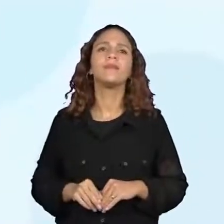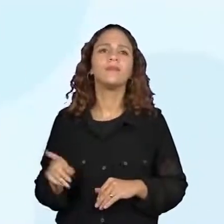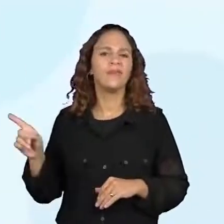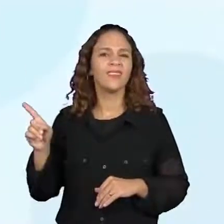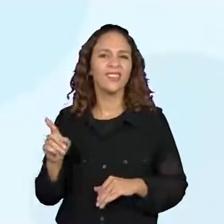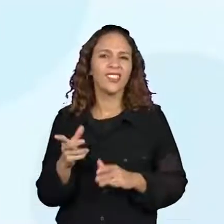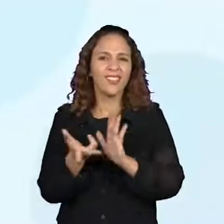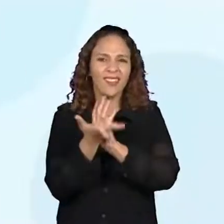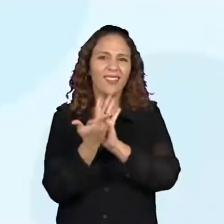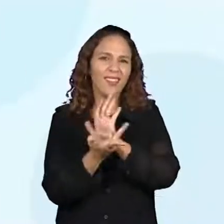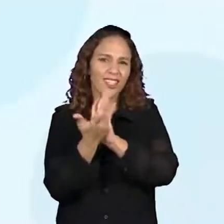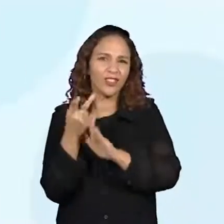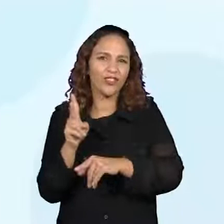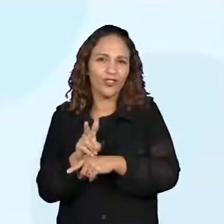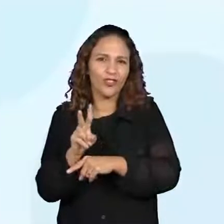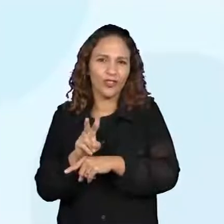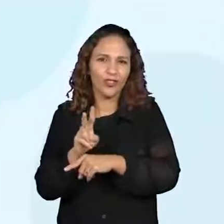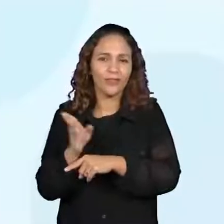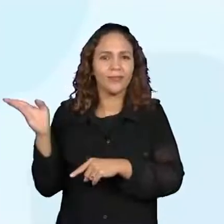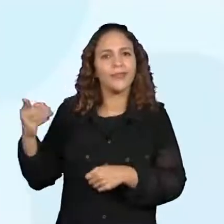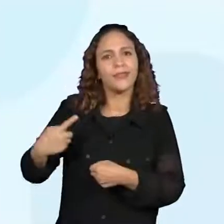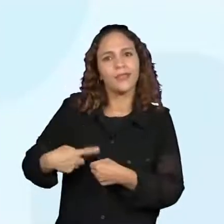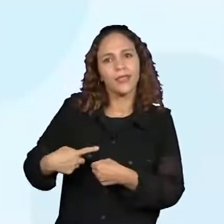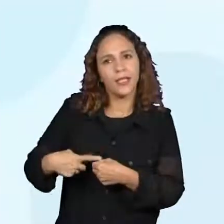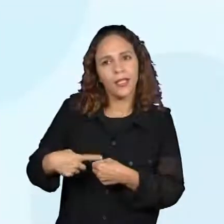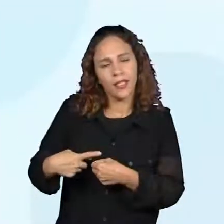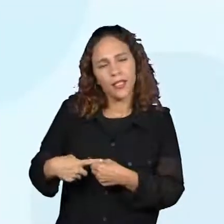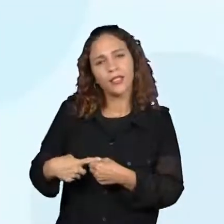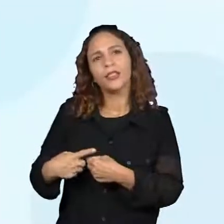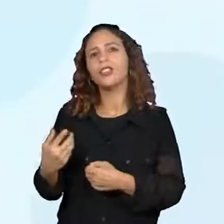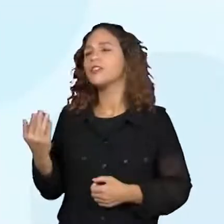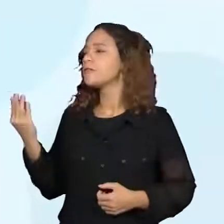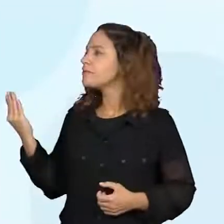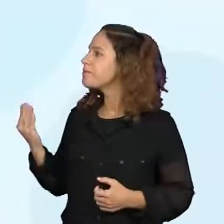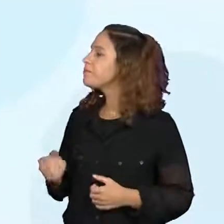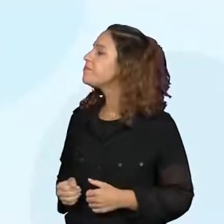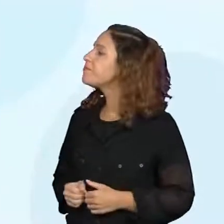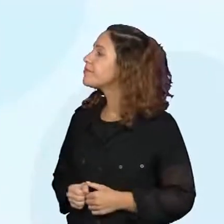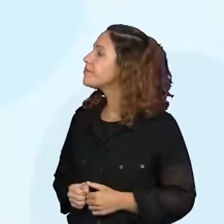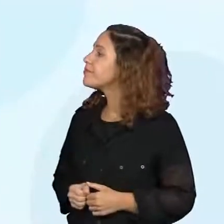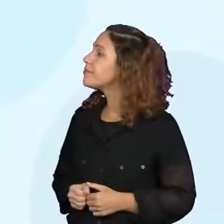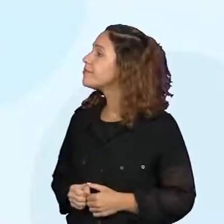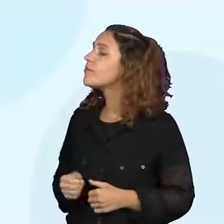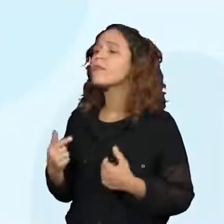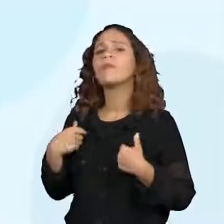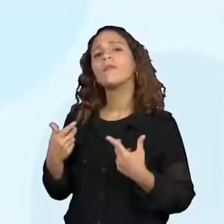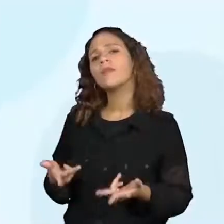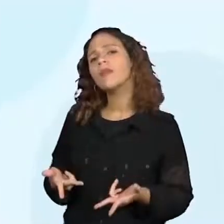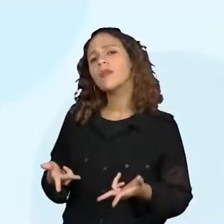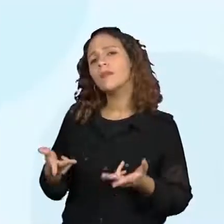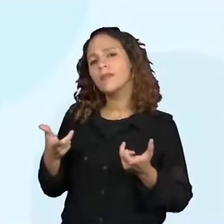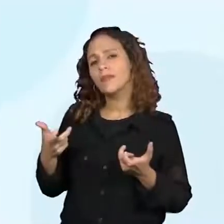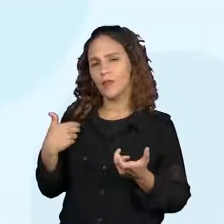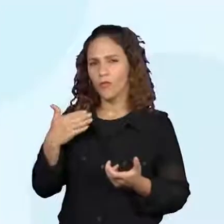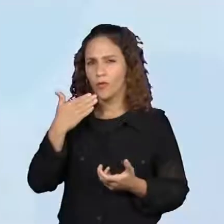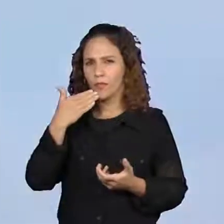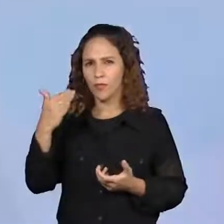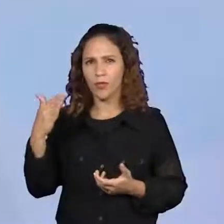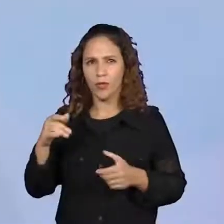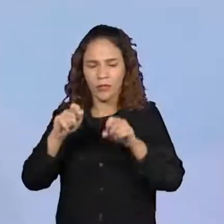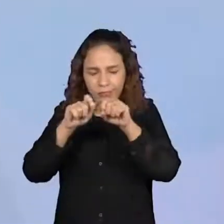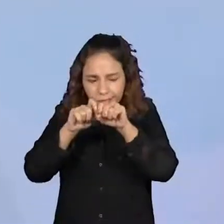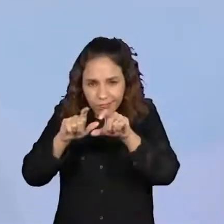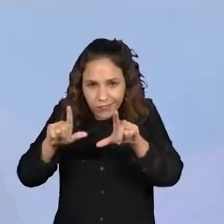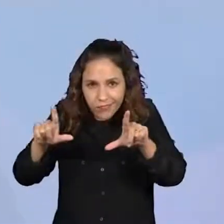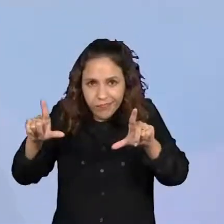esboço aí, um croquis de uma cidade, de uma parte aí da cidade, onde podemos observar, até vou pedir para o oráculo colocar mais